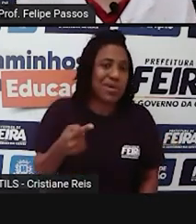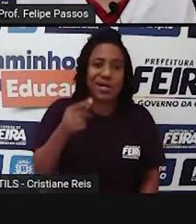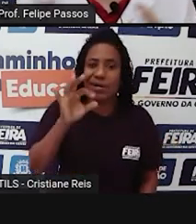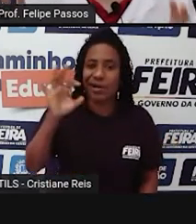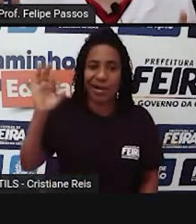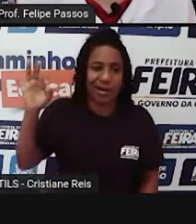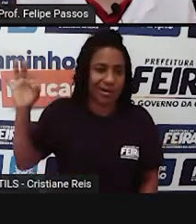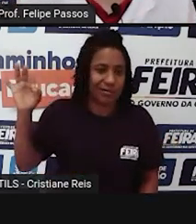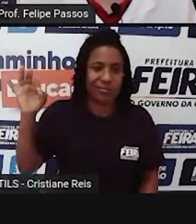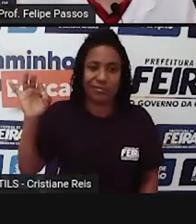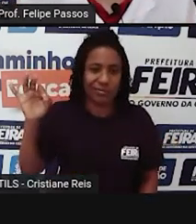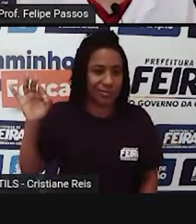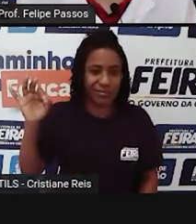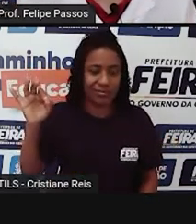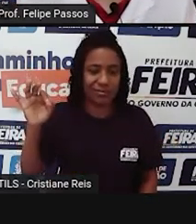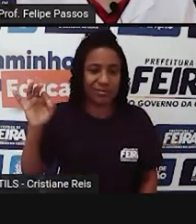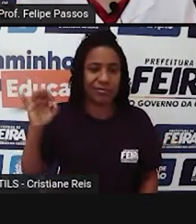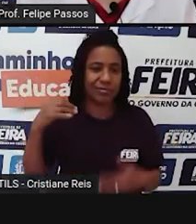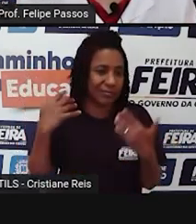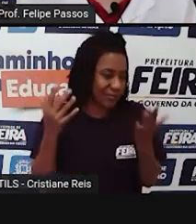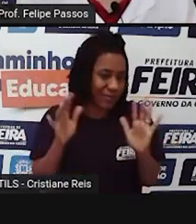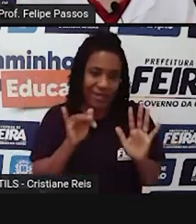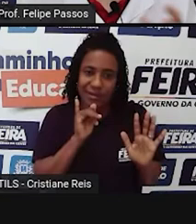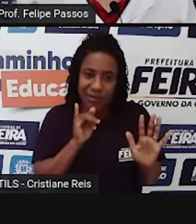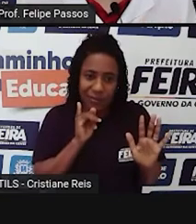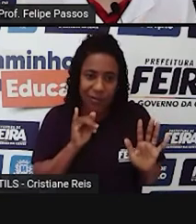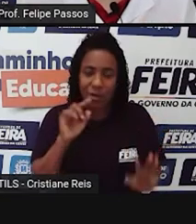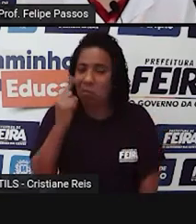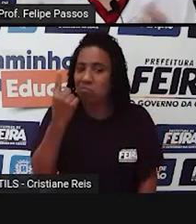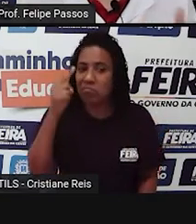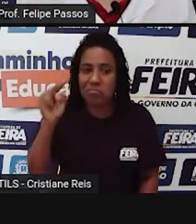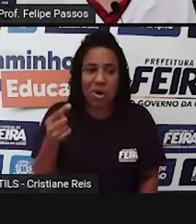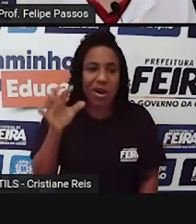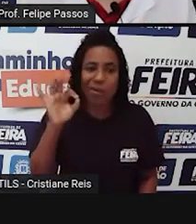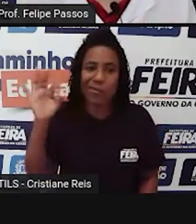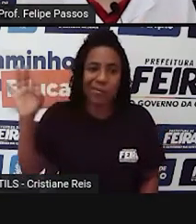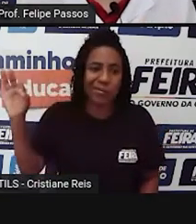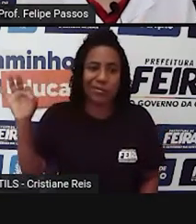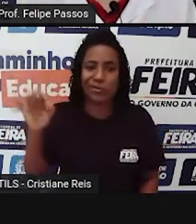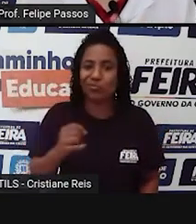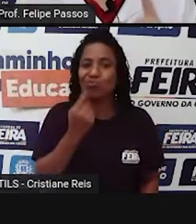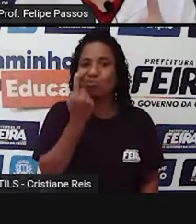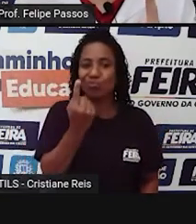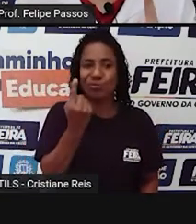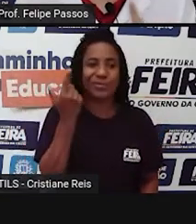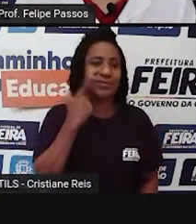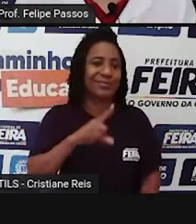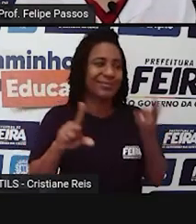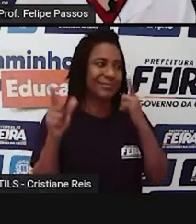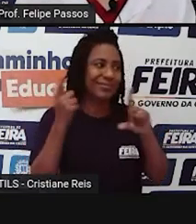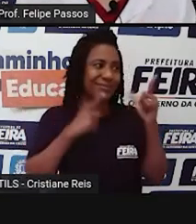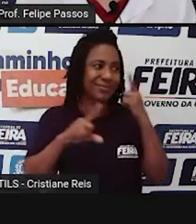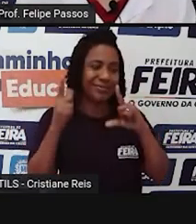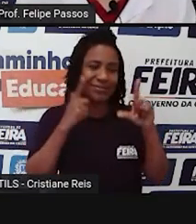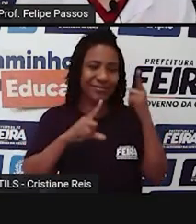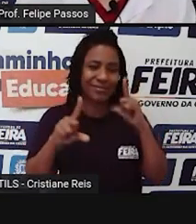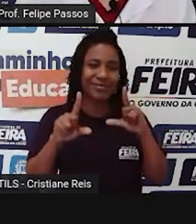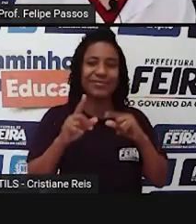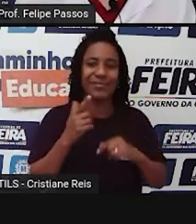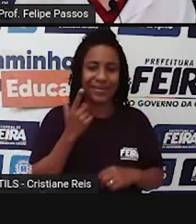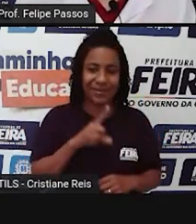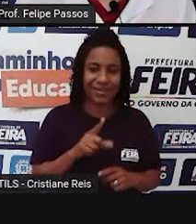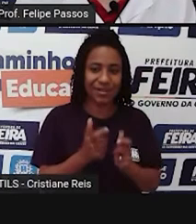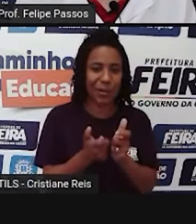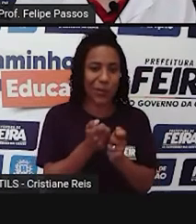estatística, ela é fictícia, tá? Mas vamos dizer que a cada um milhão de usuários, um gamer, uma pessoa que